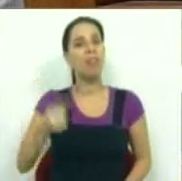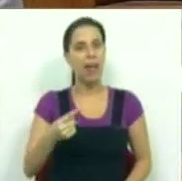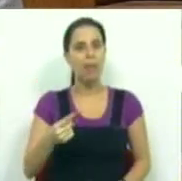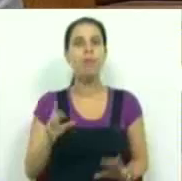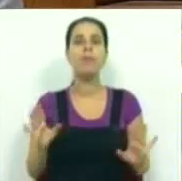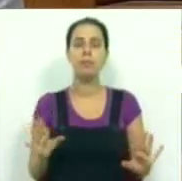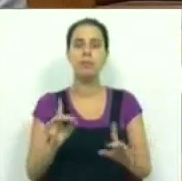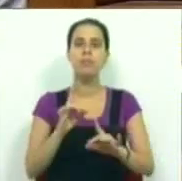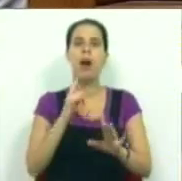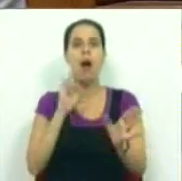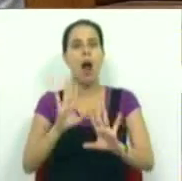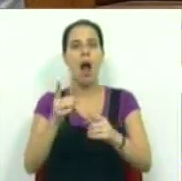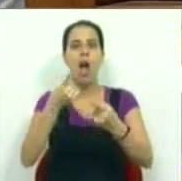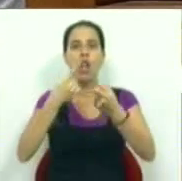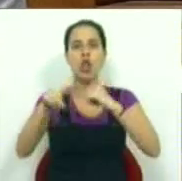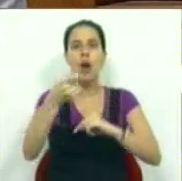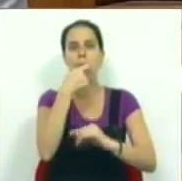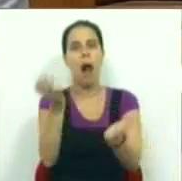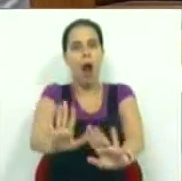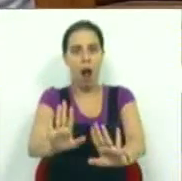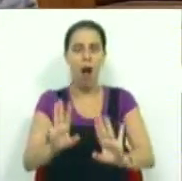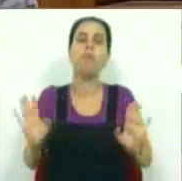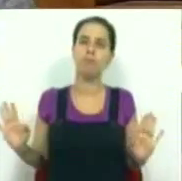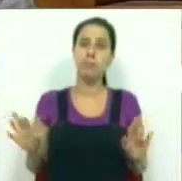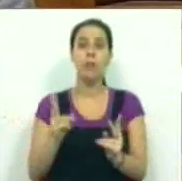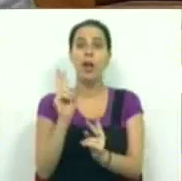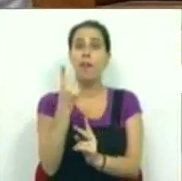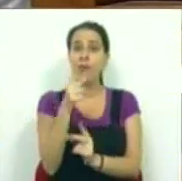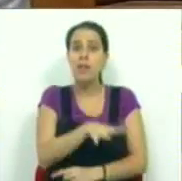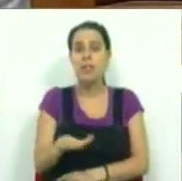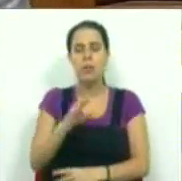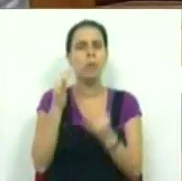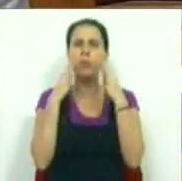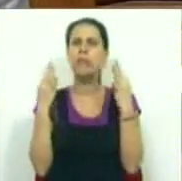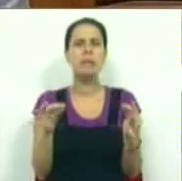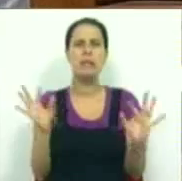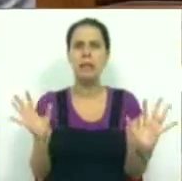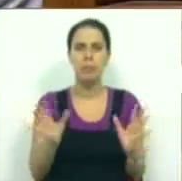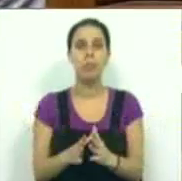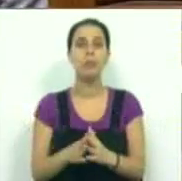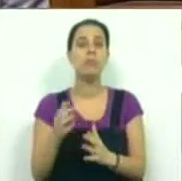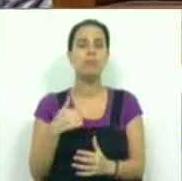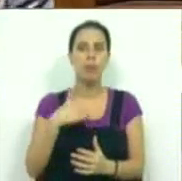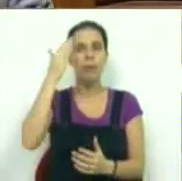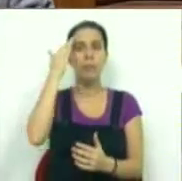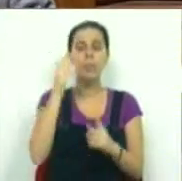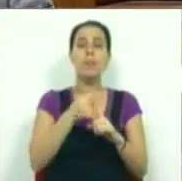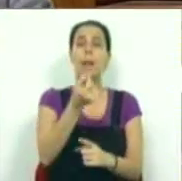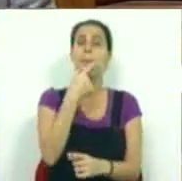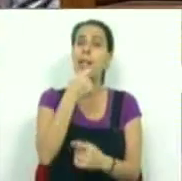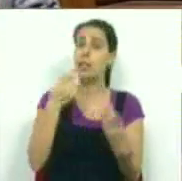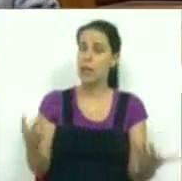impedir a troca do medicamento. E essas duas circunstâncias são muito simples. Nós prevemos isso para os